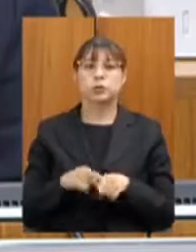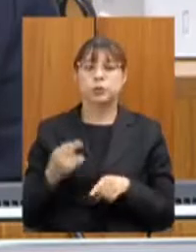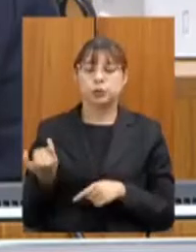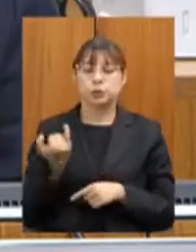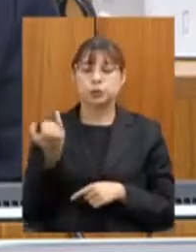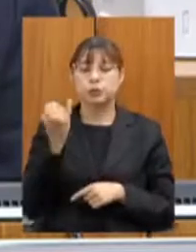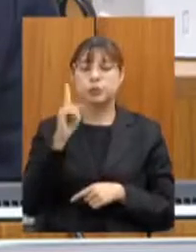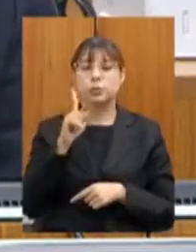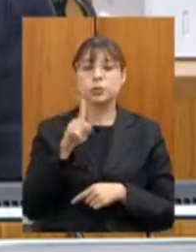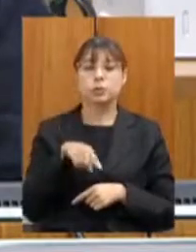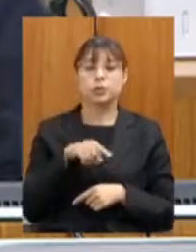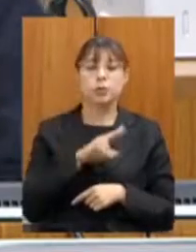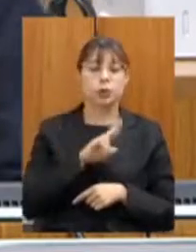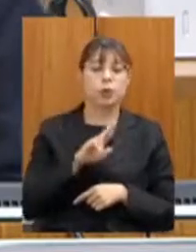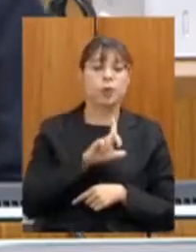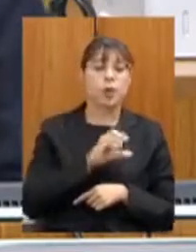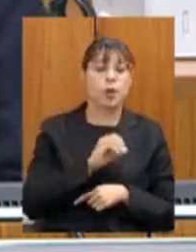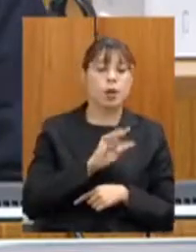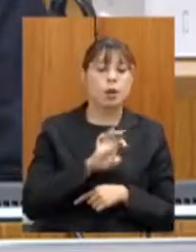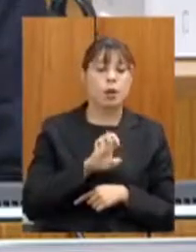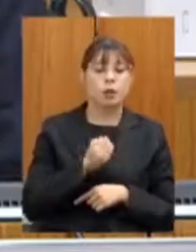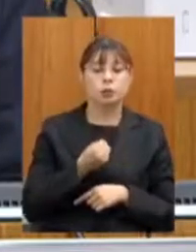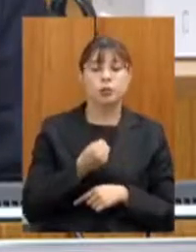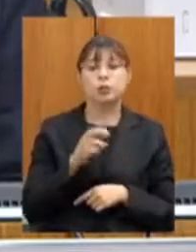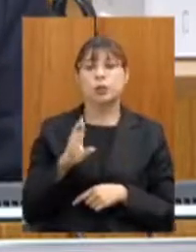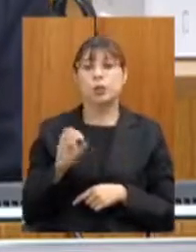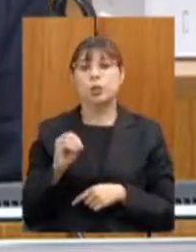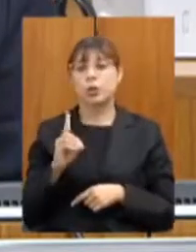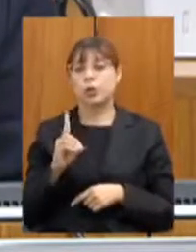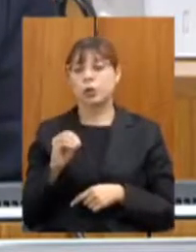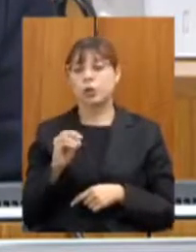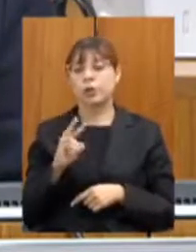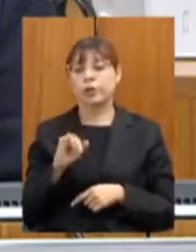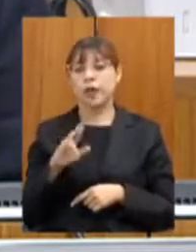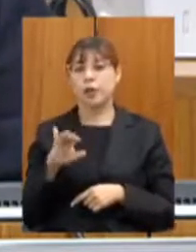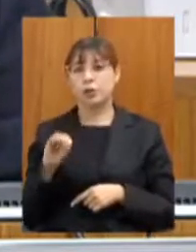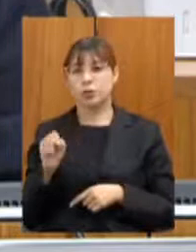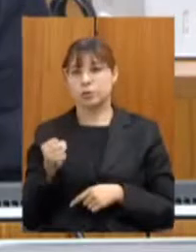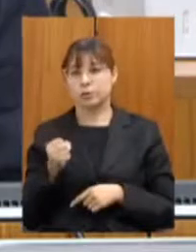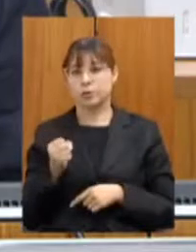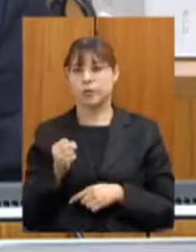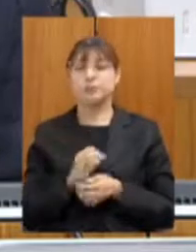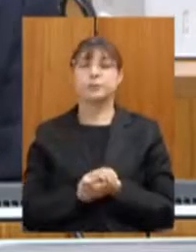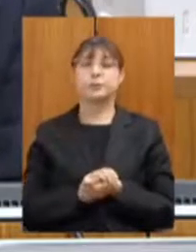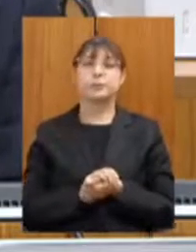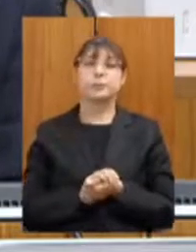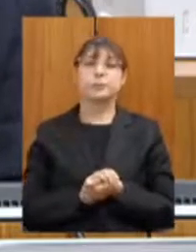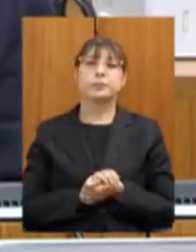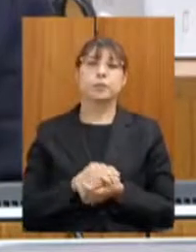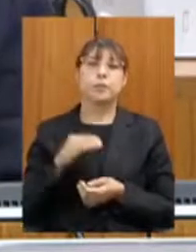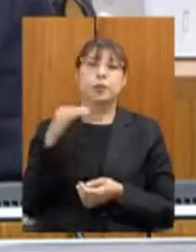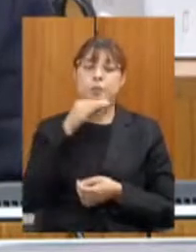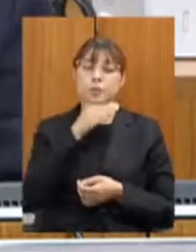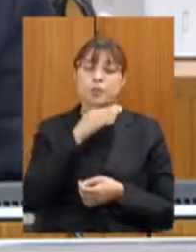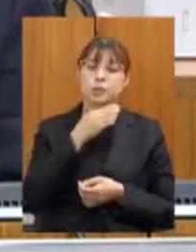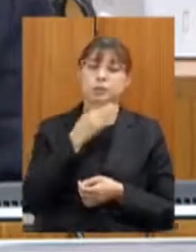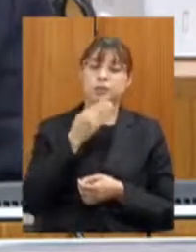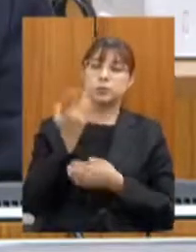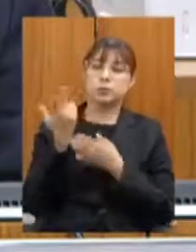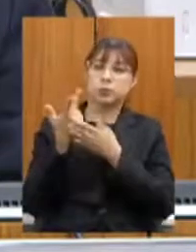projeto de lotes rodoviários, ou a segunda rodada de concessões mineiras. Os senhores vão ver no mapa,